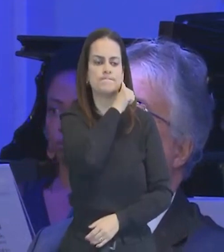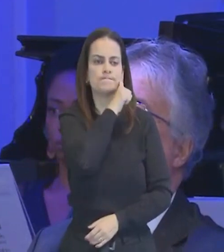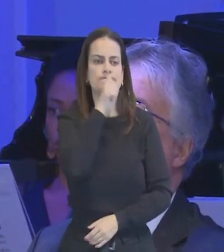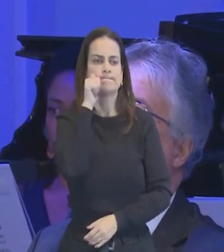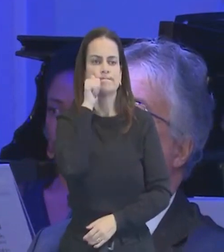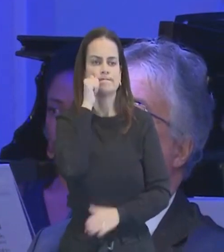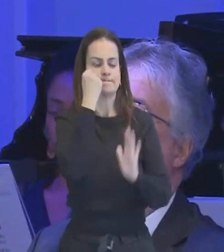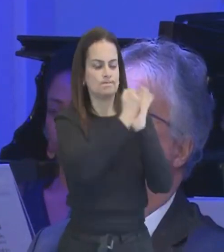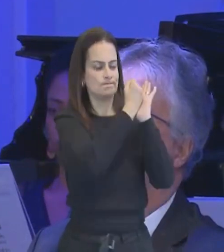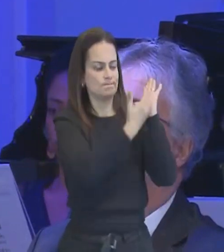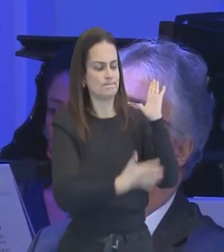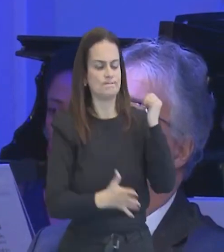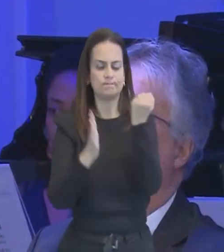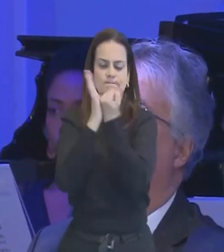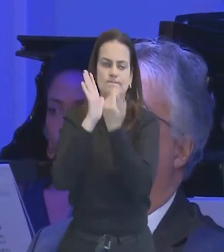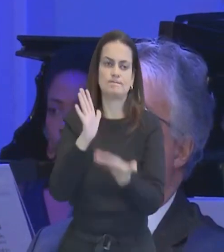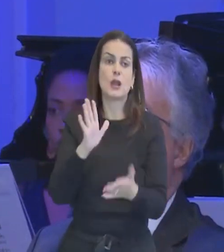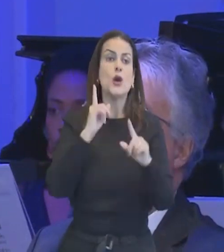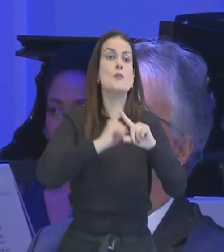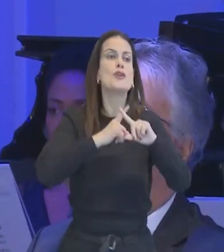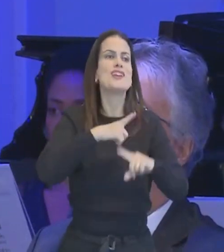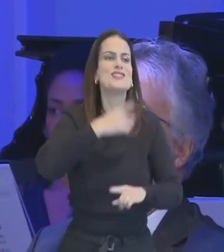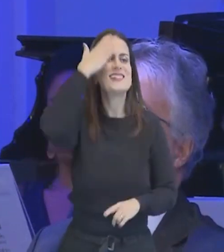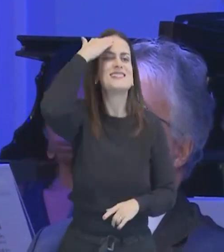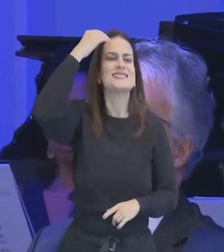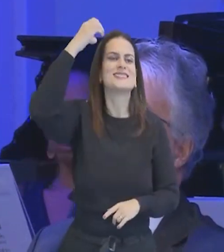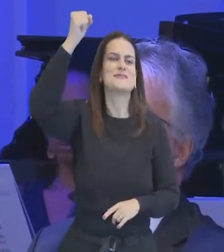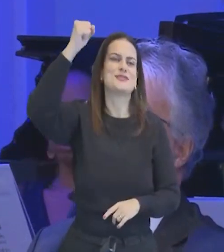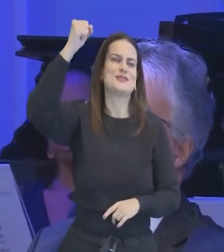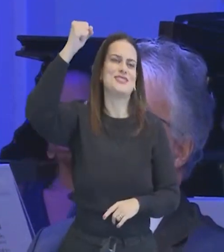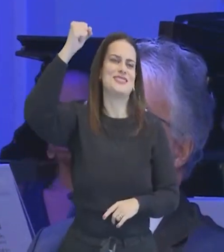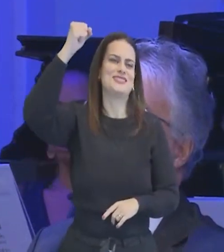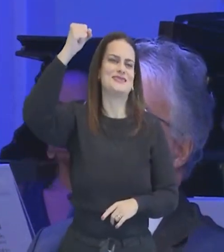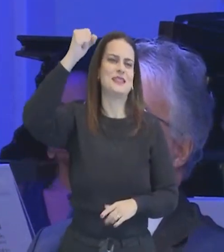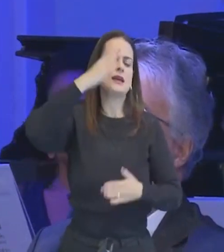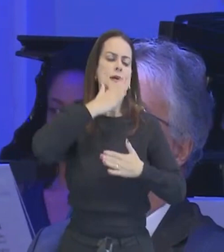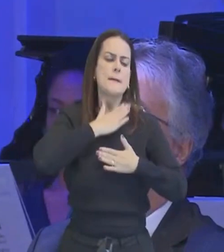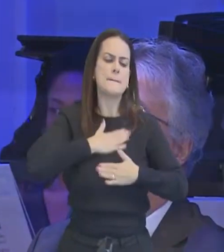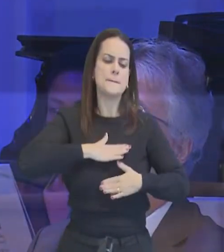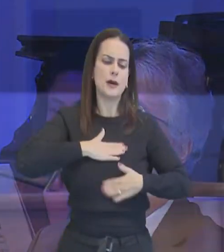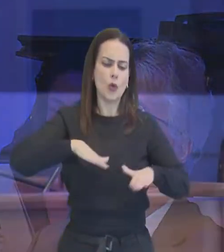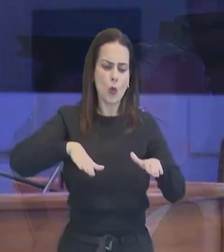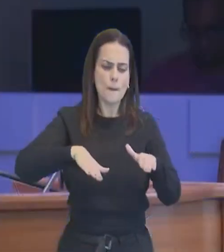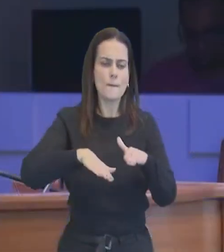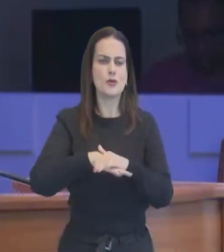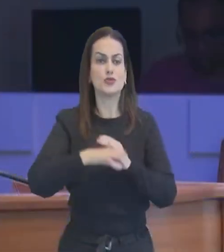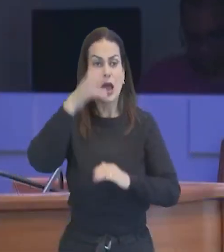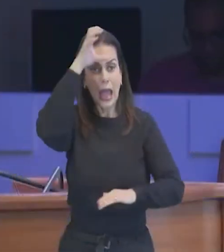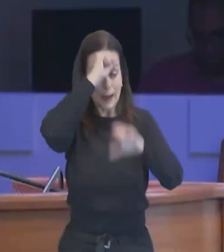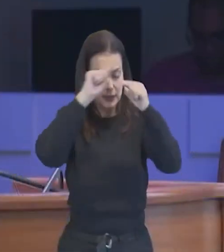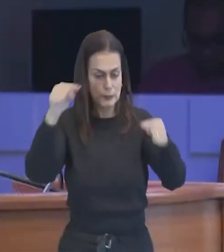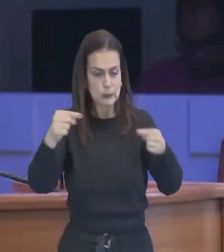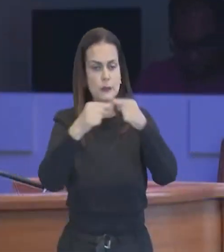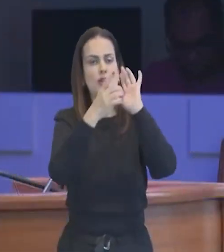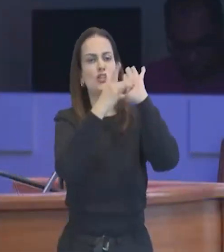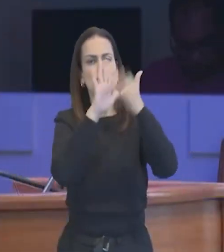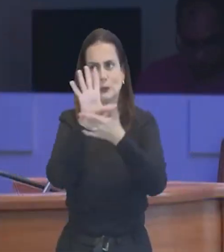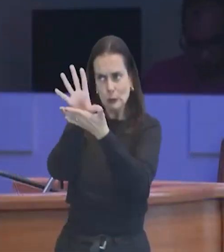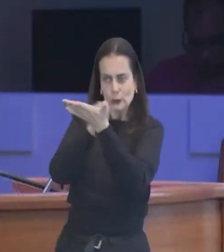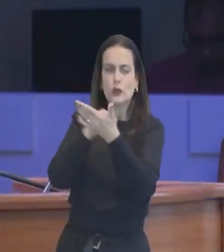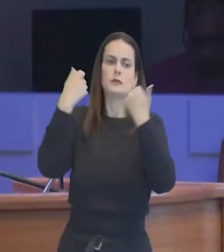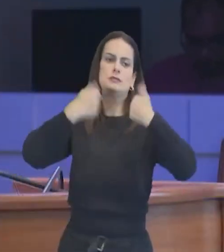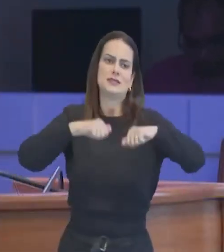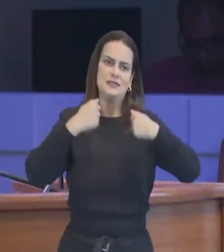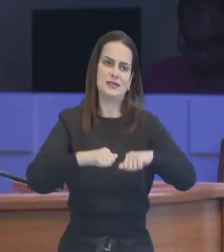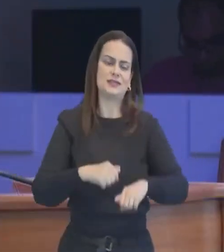ele tinha a sabedoria de Deus, ele se tornou manso, humilde de coração, aprendei de Jesus, apóstolo